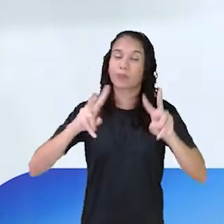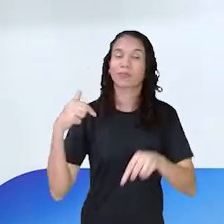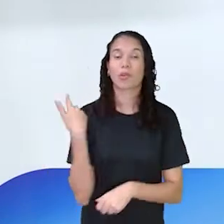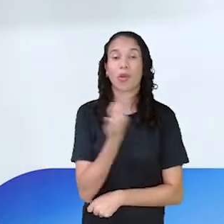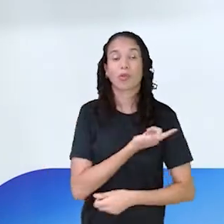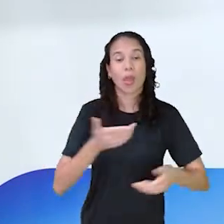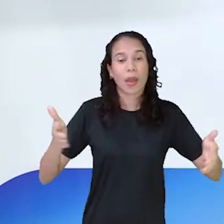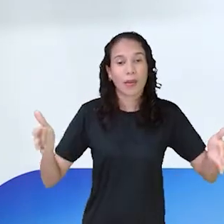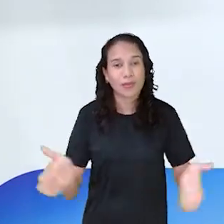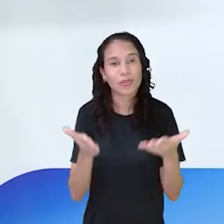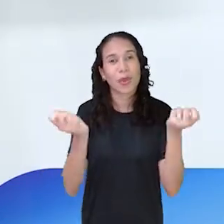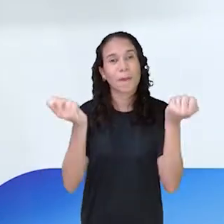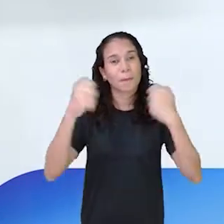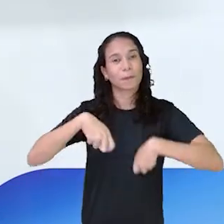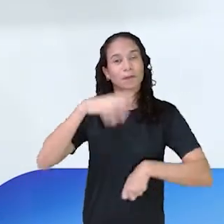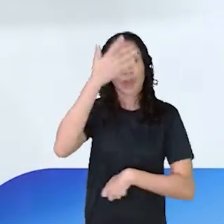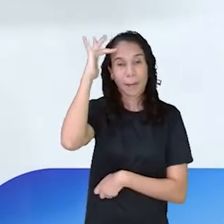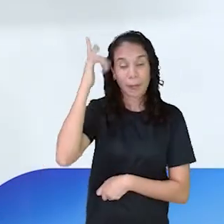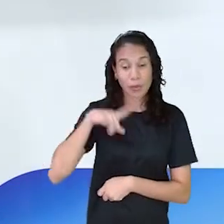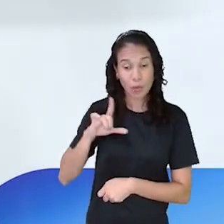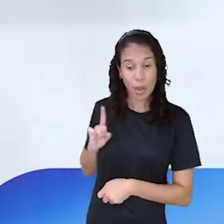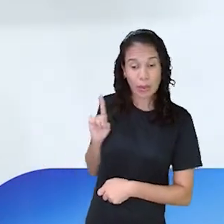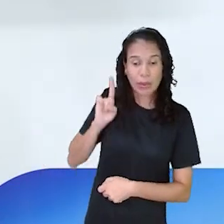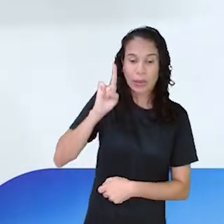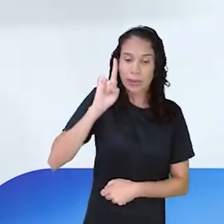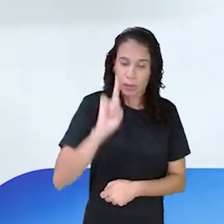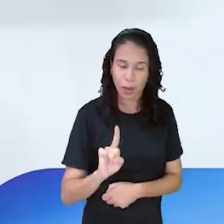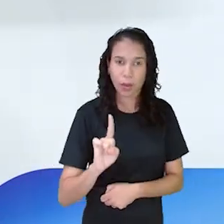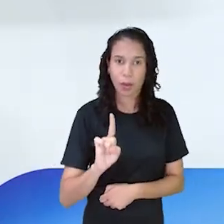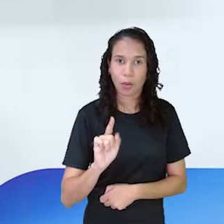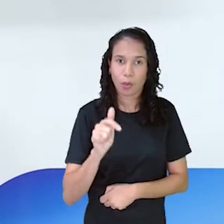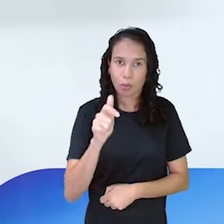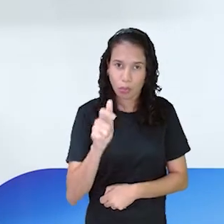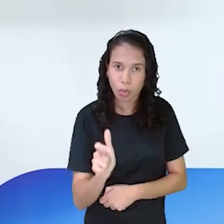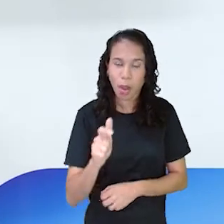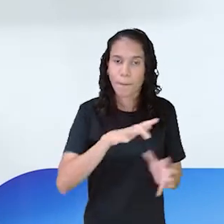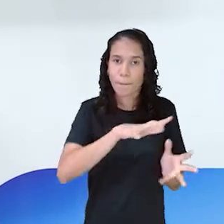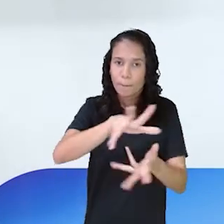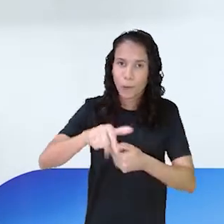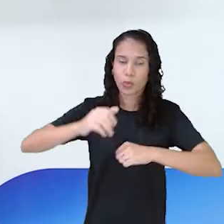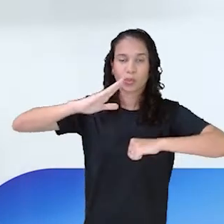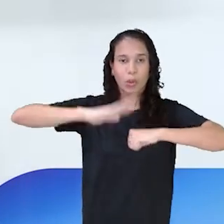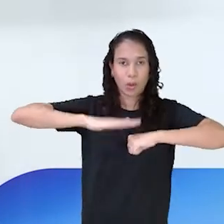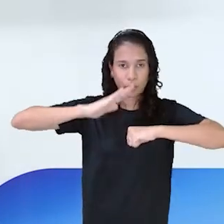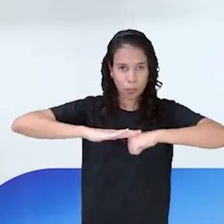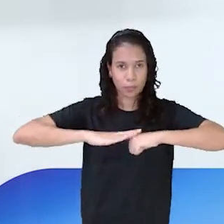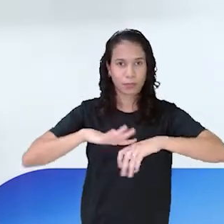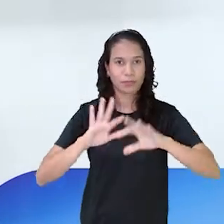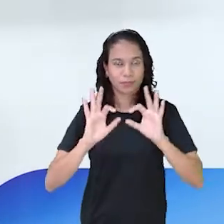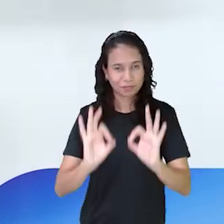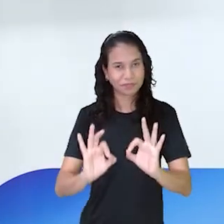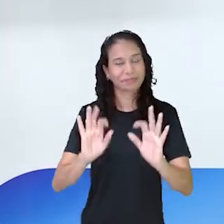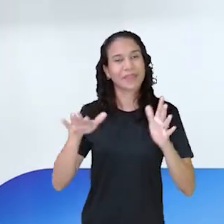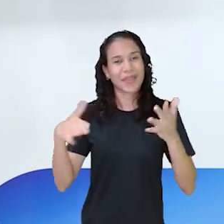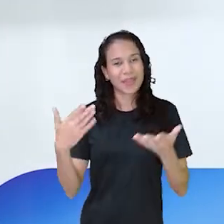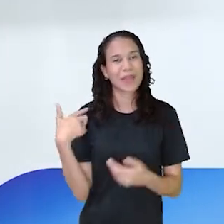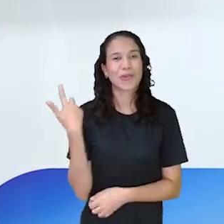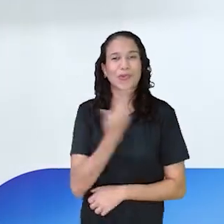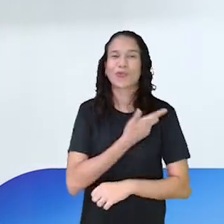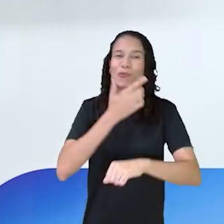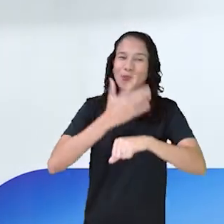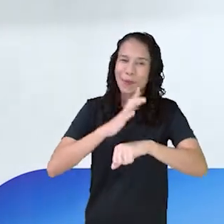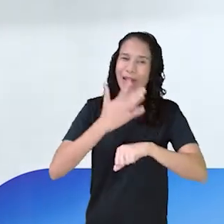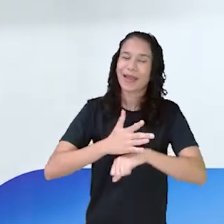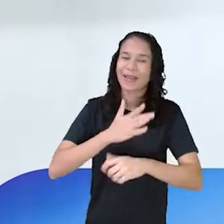tá dando essa possibilidade de você se colocar e ocupar um lugar no mundo com autonomia. Então, vamos fazer